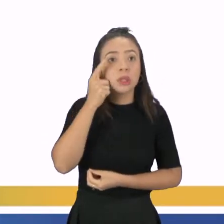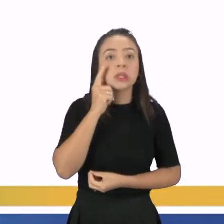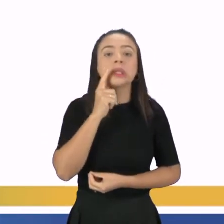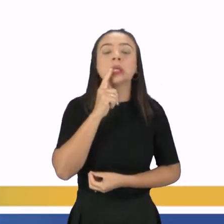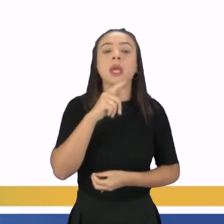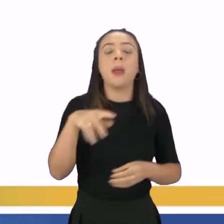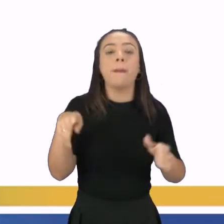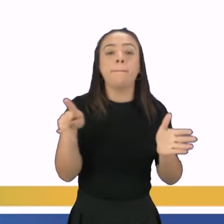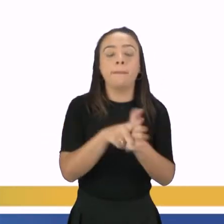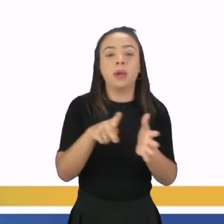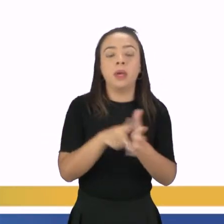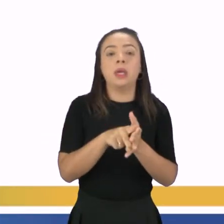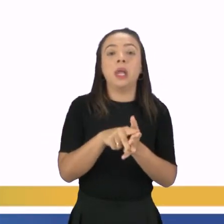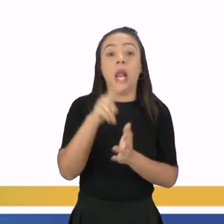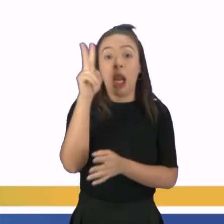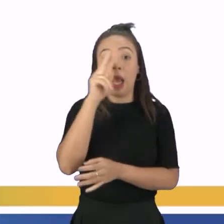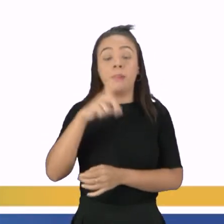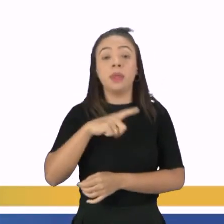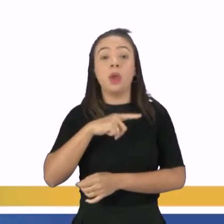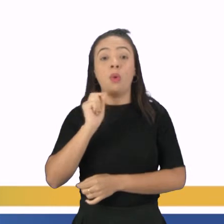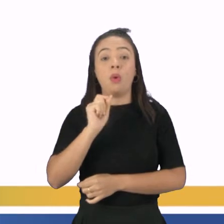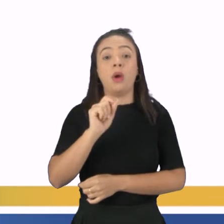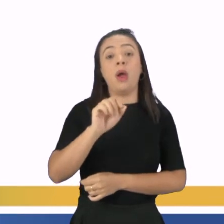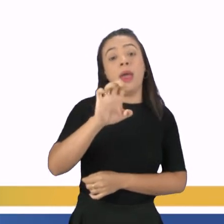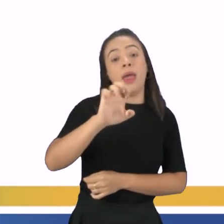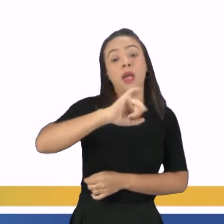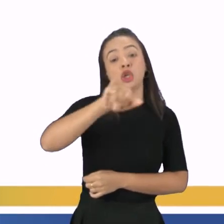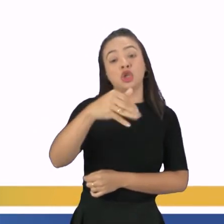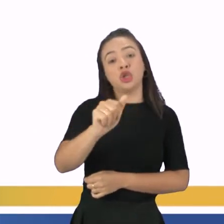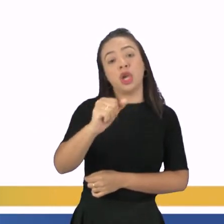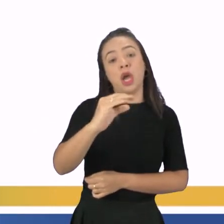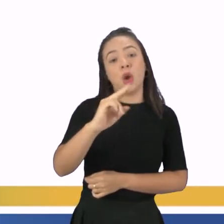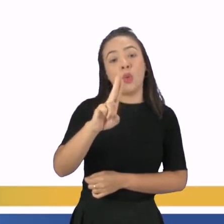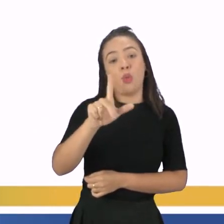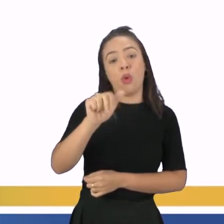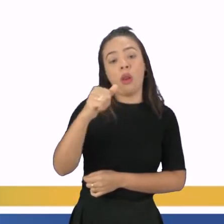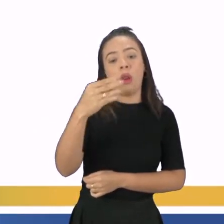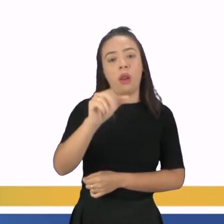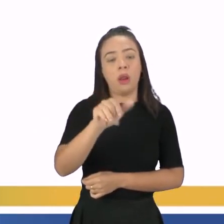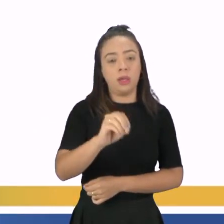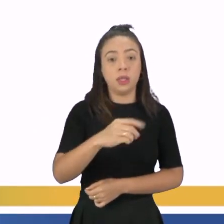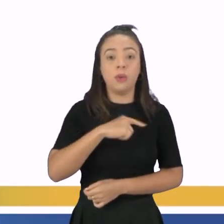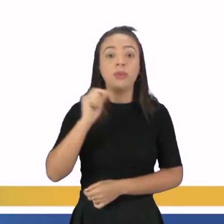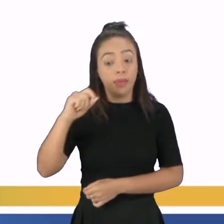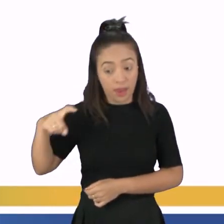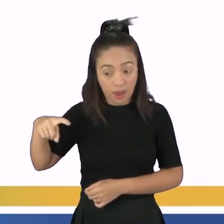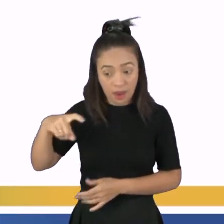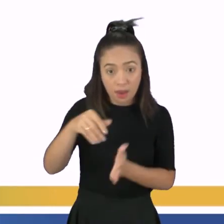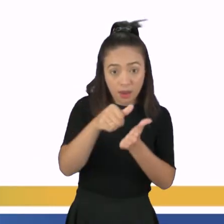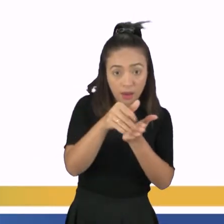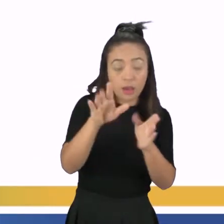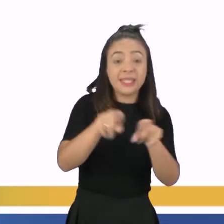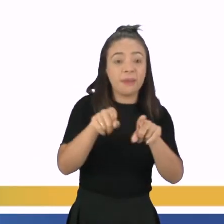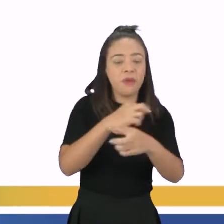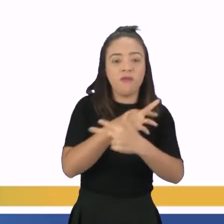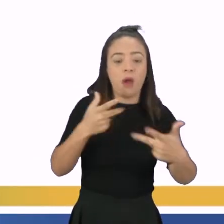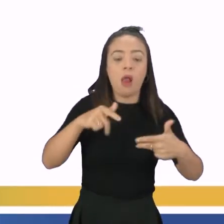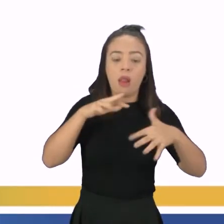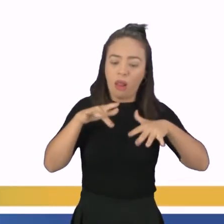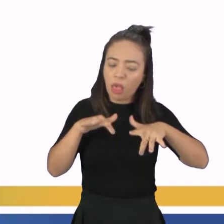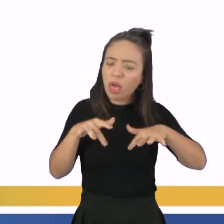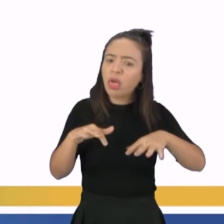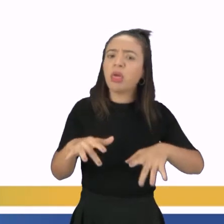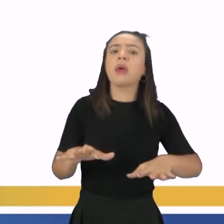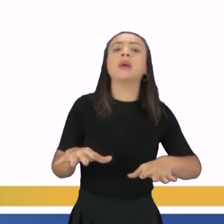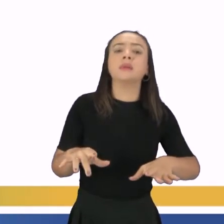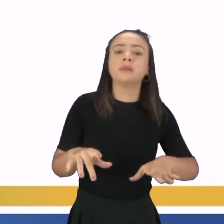ejaculatório Lembra lá que na ejaculação Não são liberados só espermatozoides, tá? É liberado espermatozoides e líquidos, tá? Quem